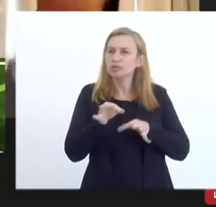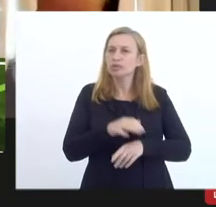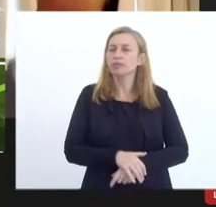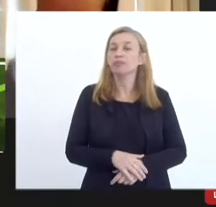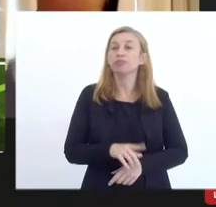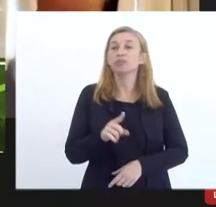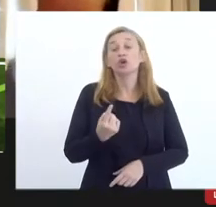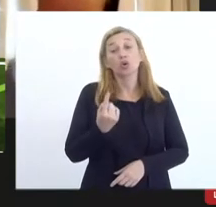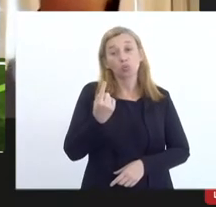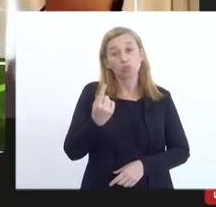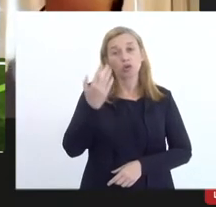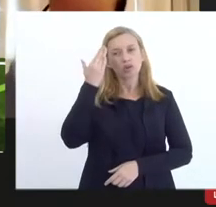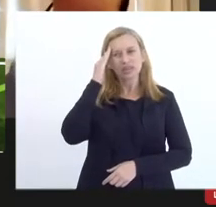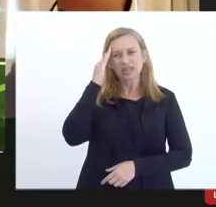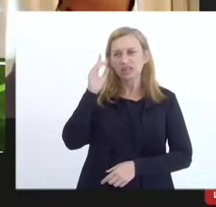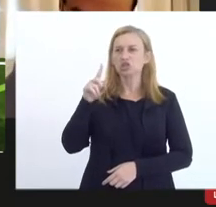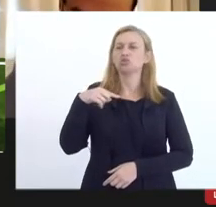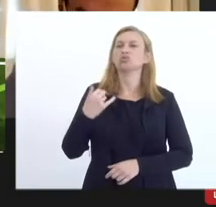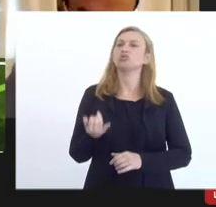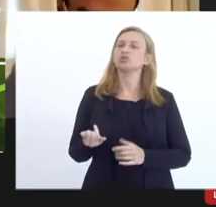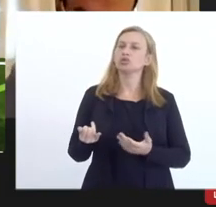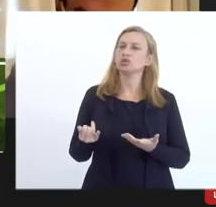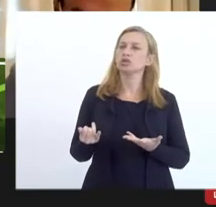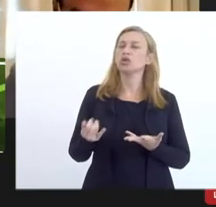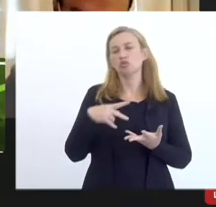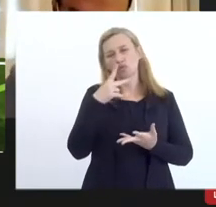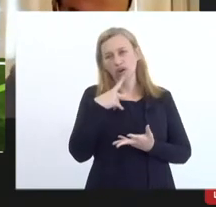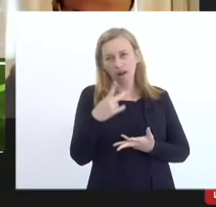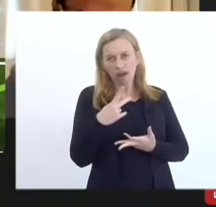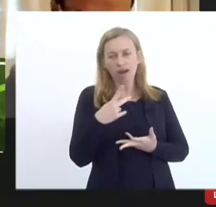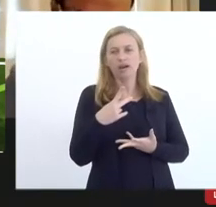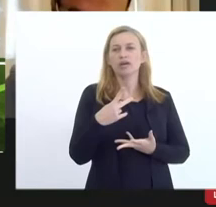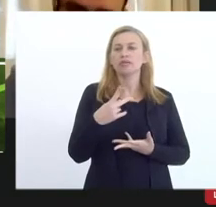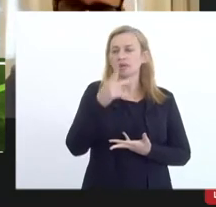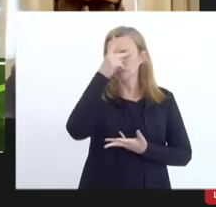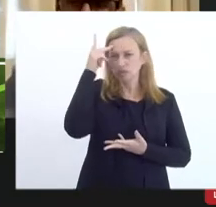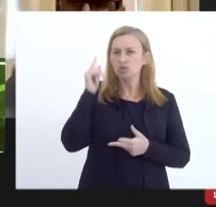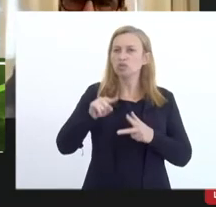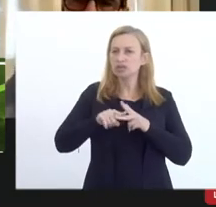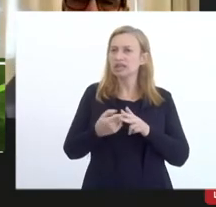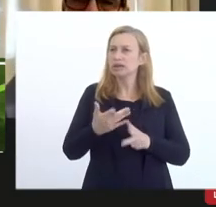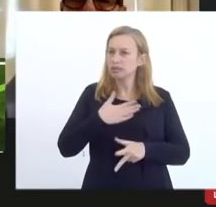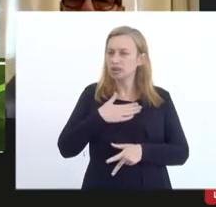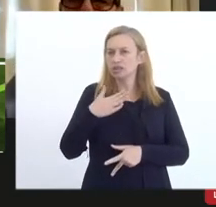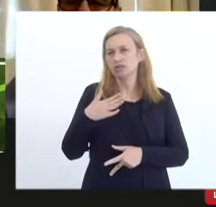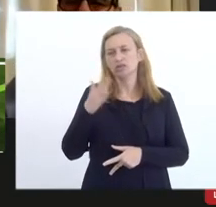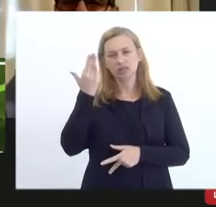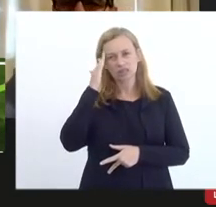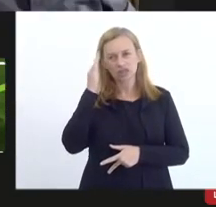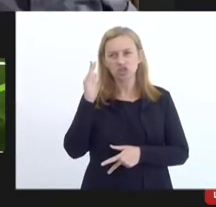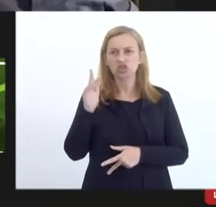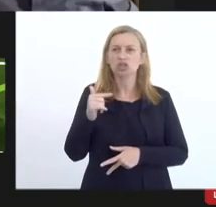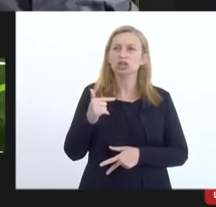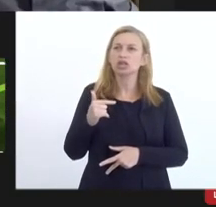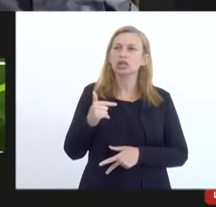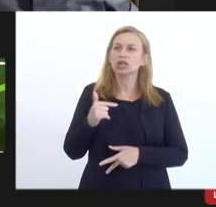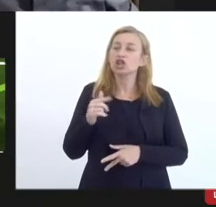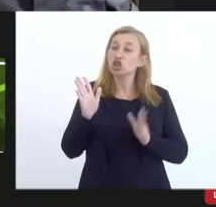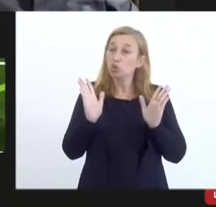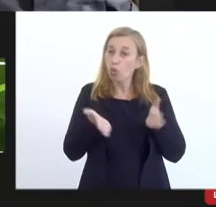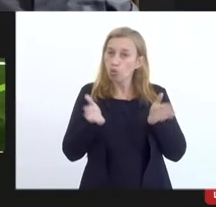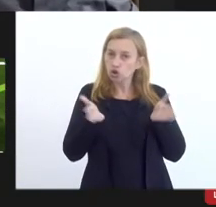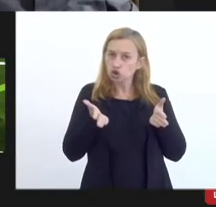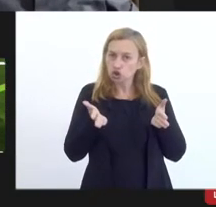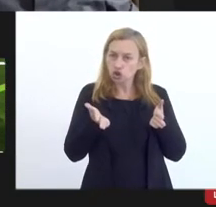ponto eu entendi de um jeito eu vou falar aqui até para as pessoas me corrigirem eu entendi que hoje